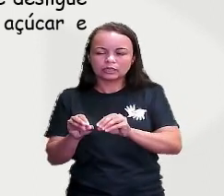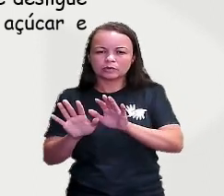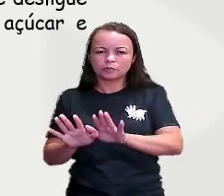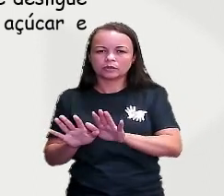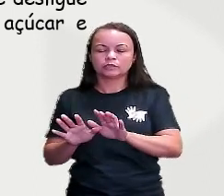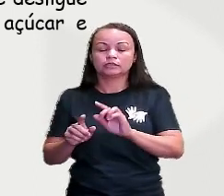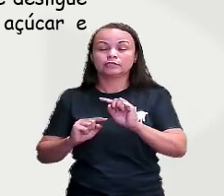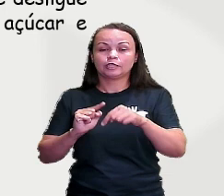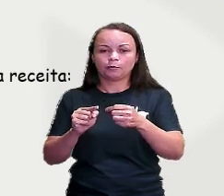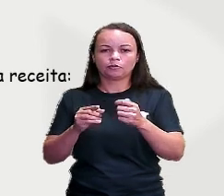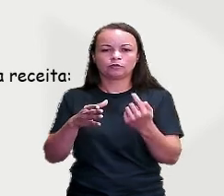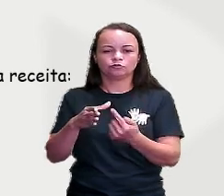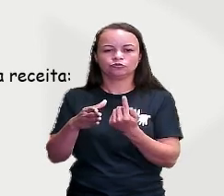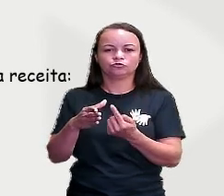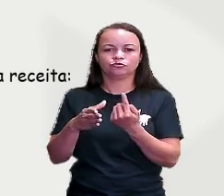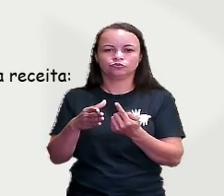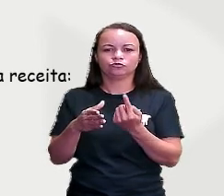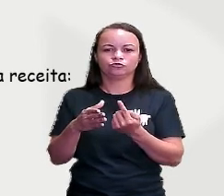Tá bom?